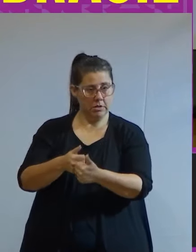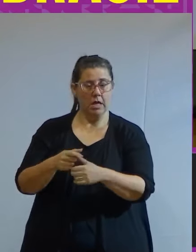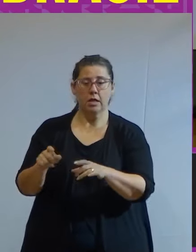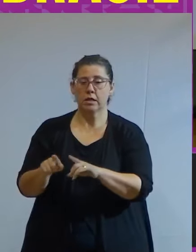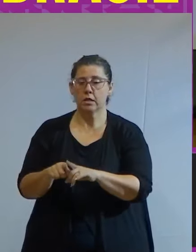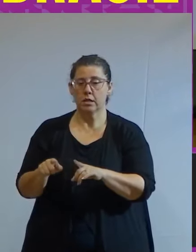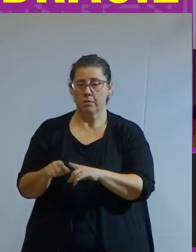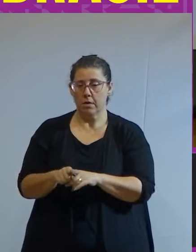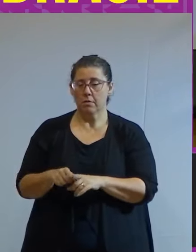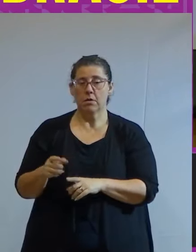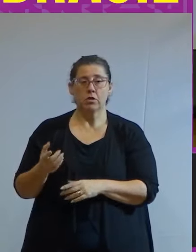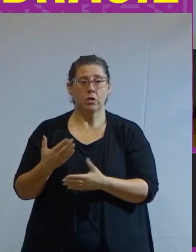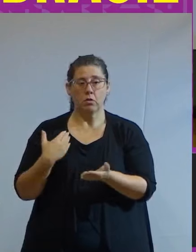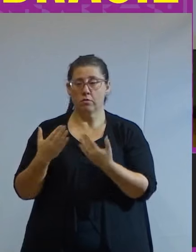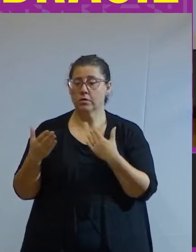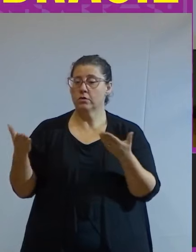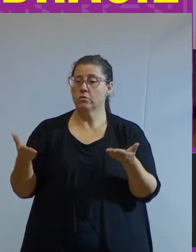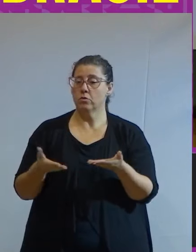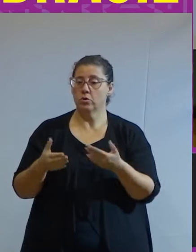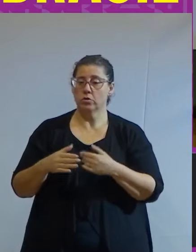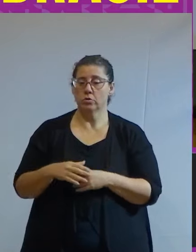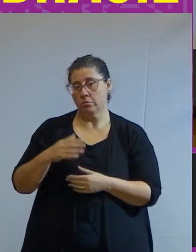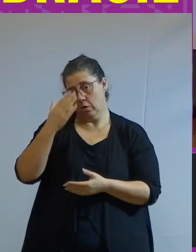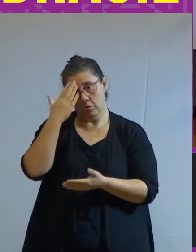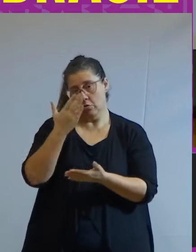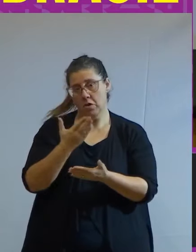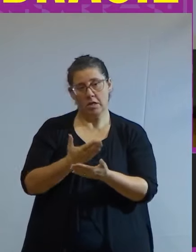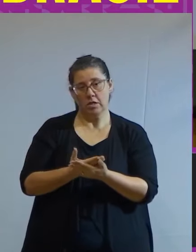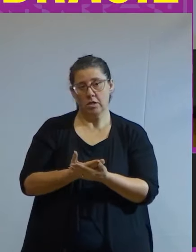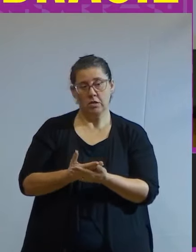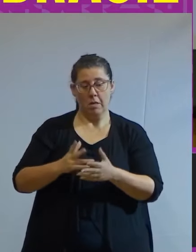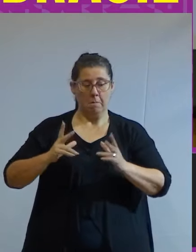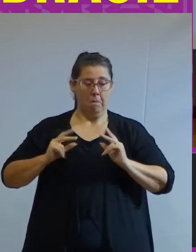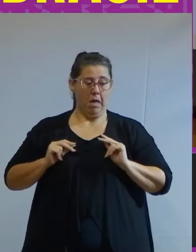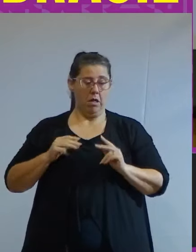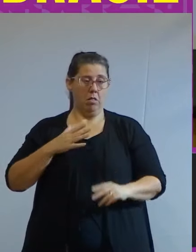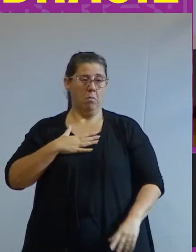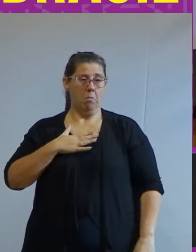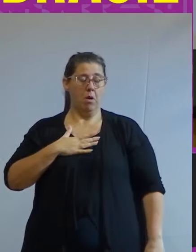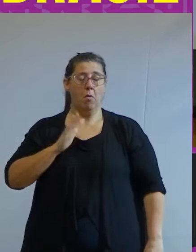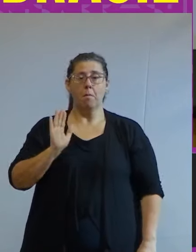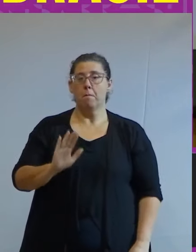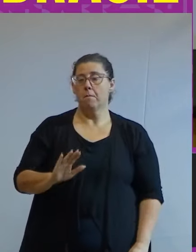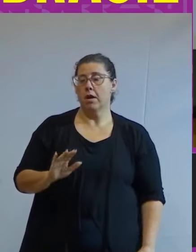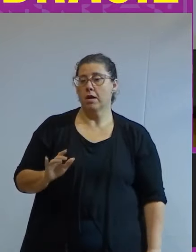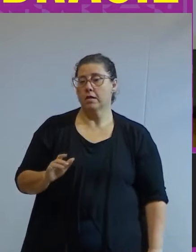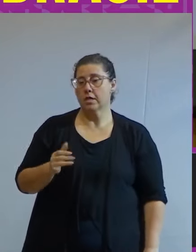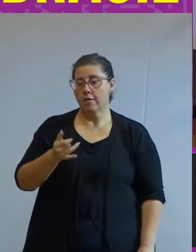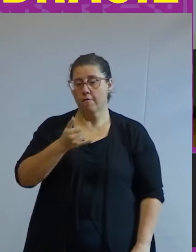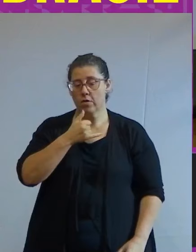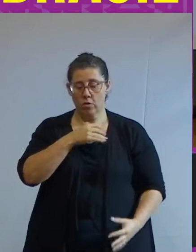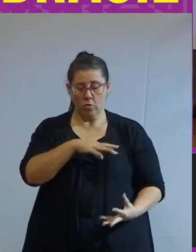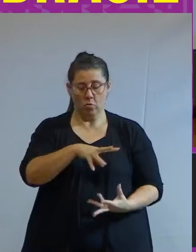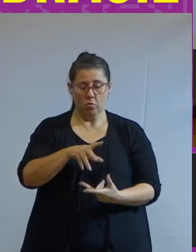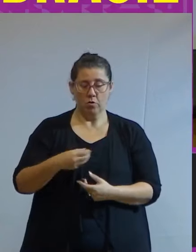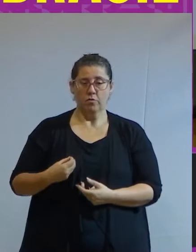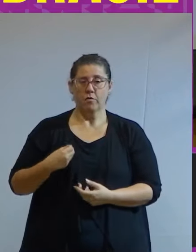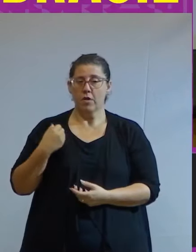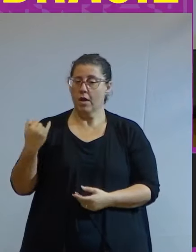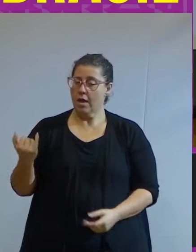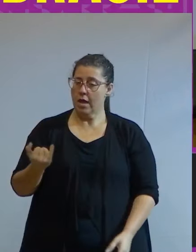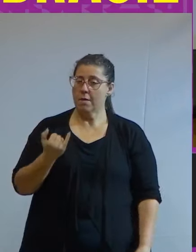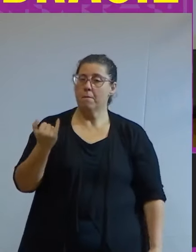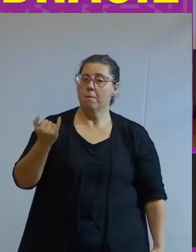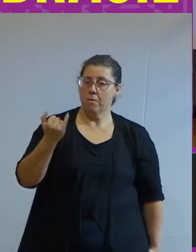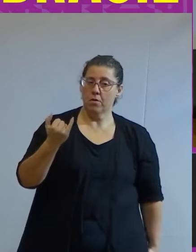poder estar conversando aqui com vocês hoje e por isso que eu não acredito na meritocracia mas infelizmente no mundo em vivemos mais do que nunca é importante